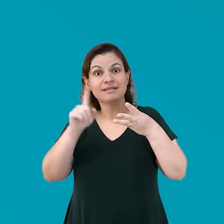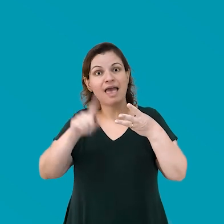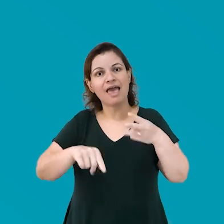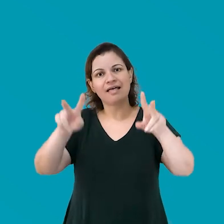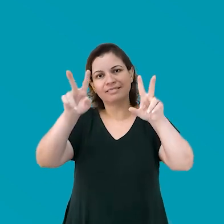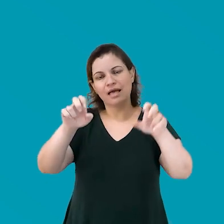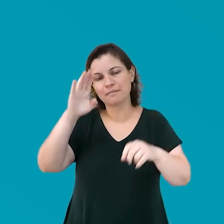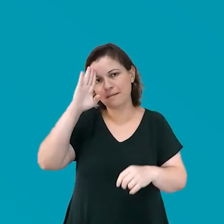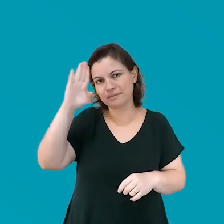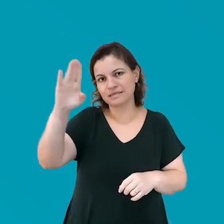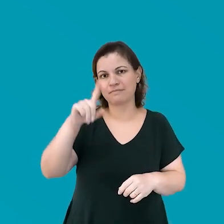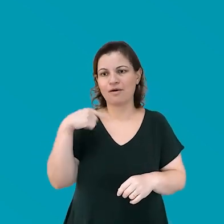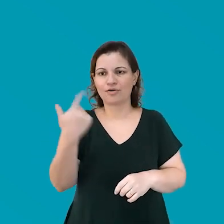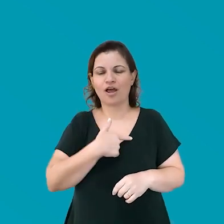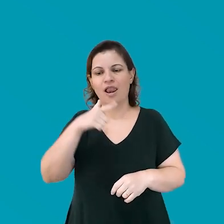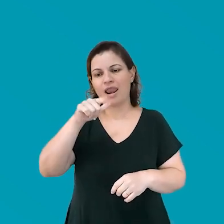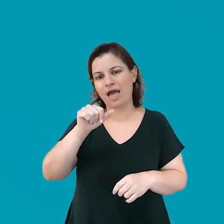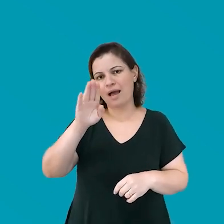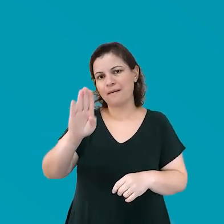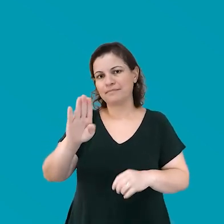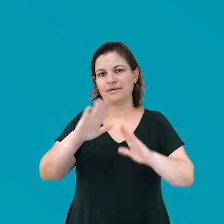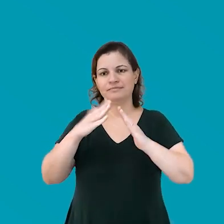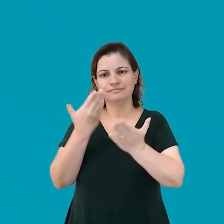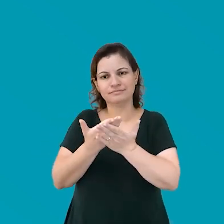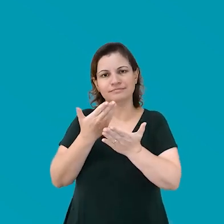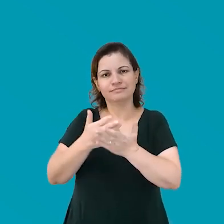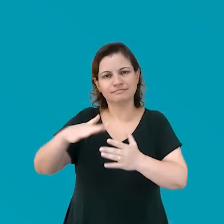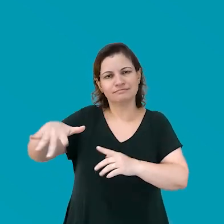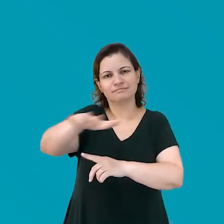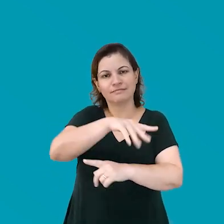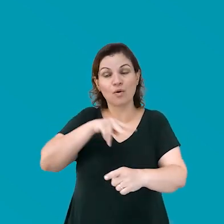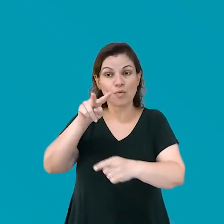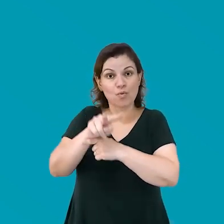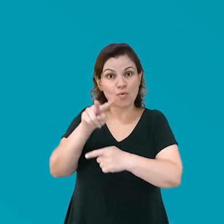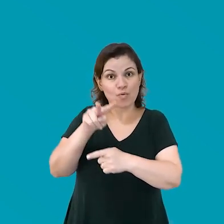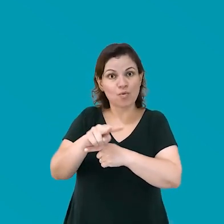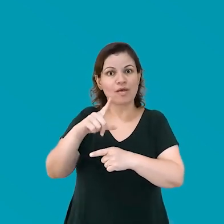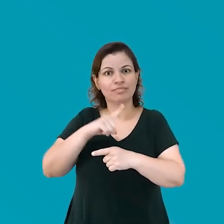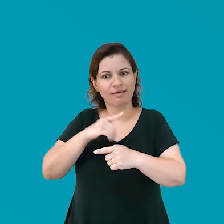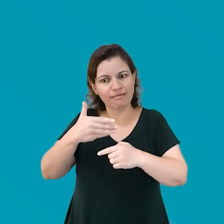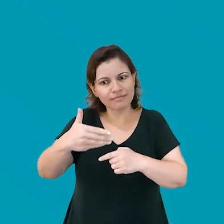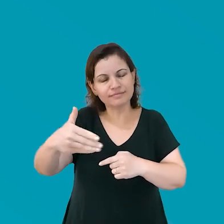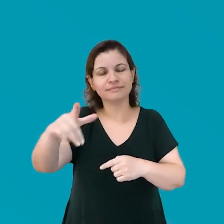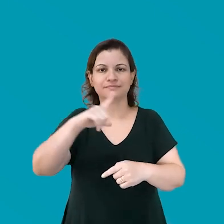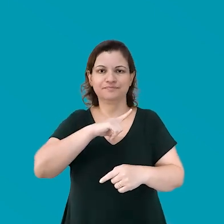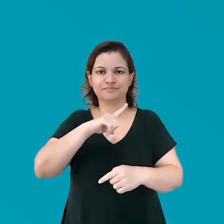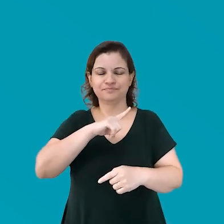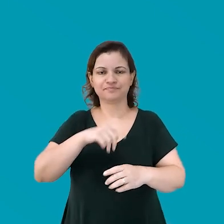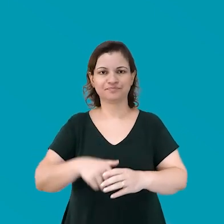é um dos temas principais do Laboratório de Ecologia da Paisagem e Conservação, o LEPAC.